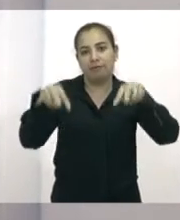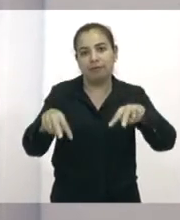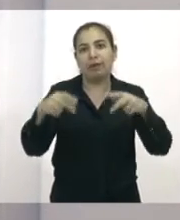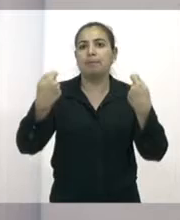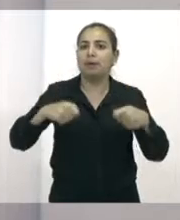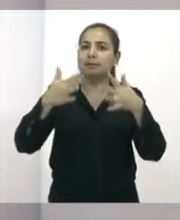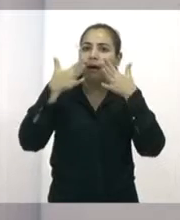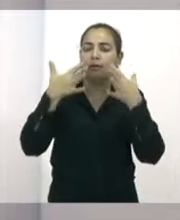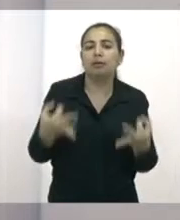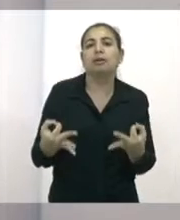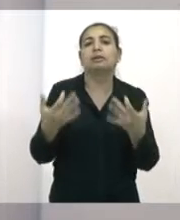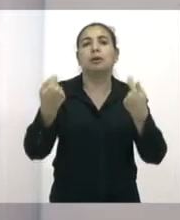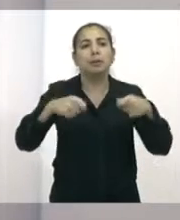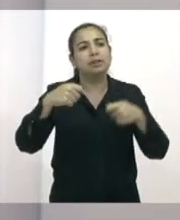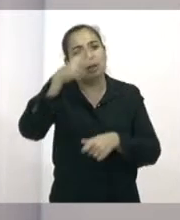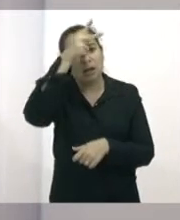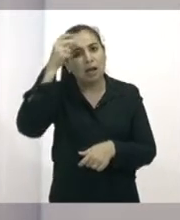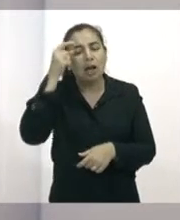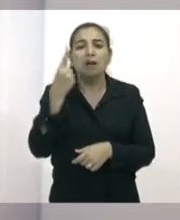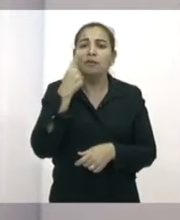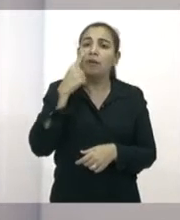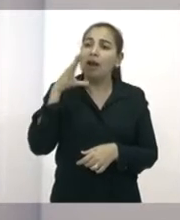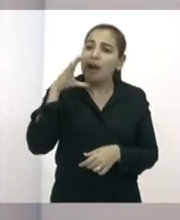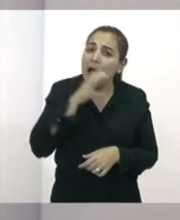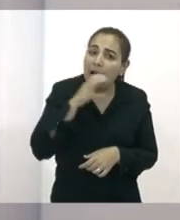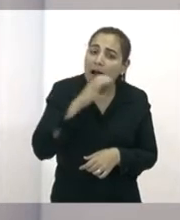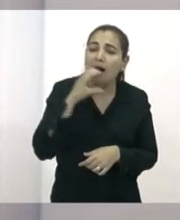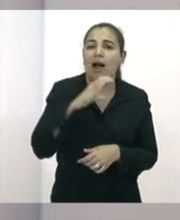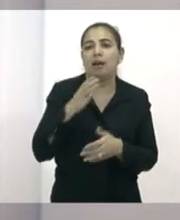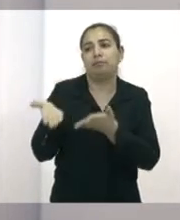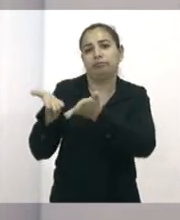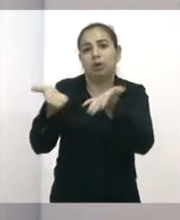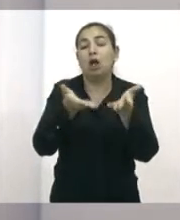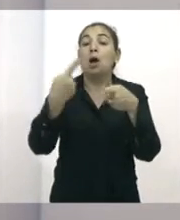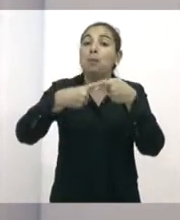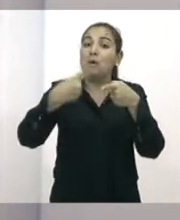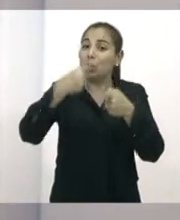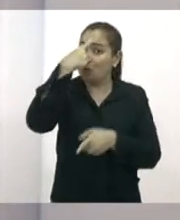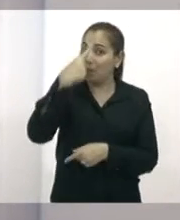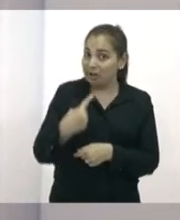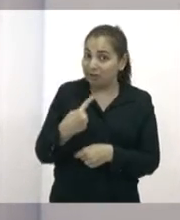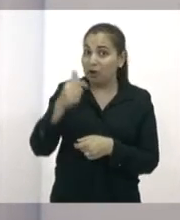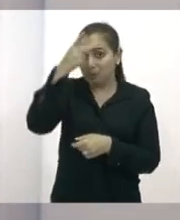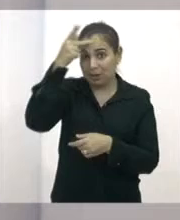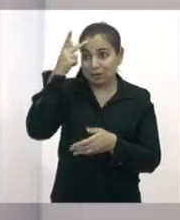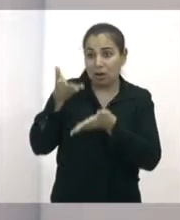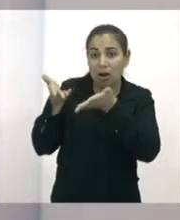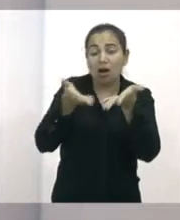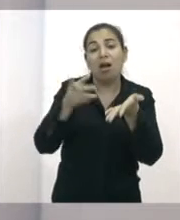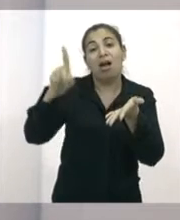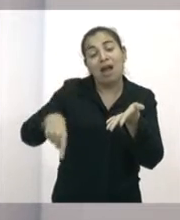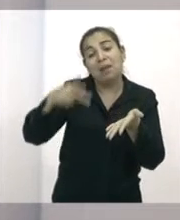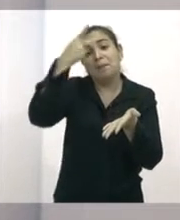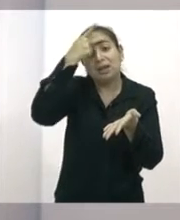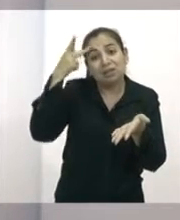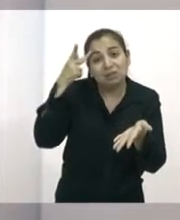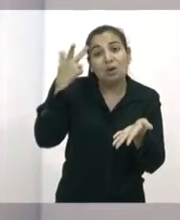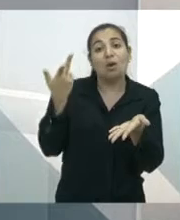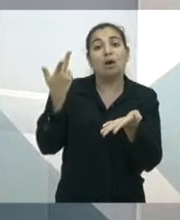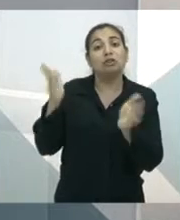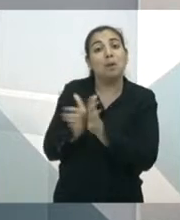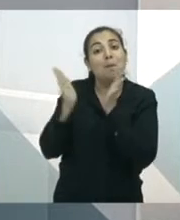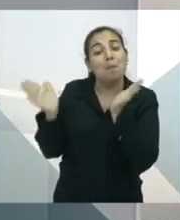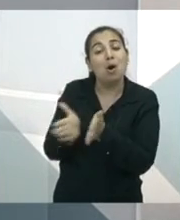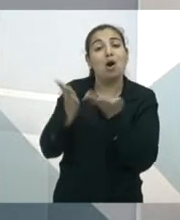de forma adequada, de forma ágil, porque o perfil das pessoas atendidas é um perfil de muita carência. São pessoas que vivem